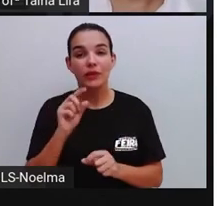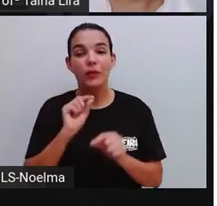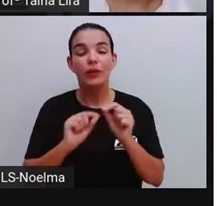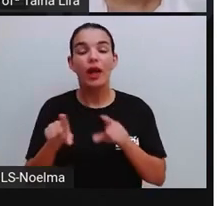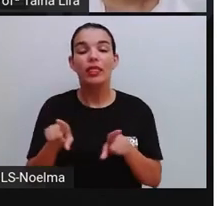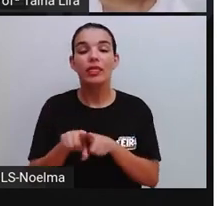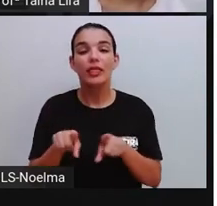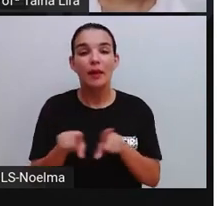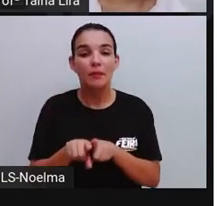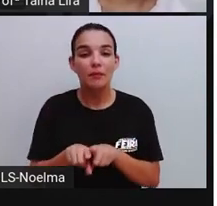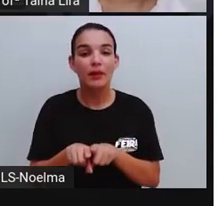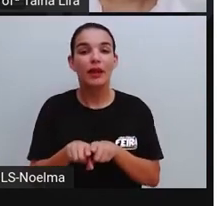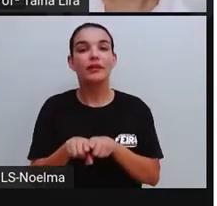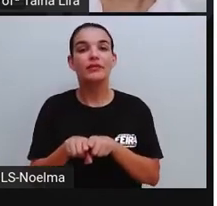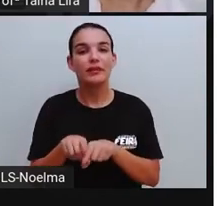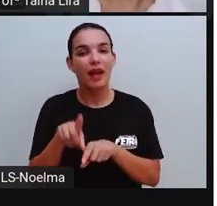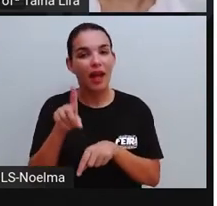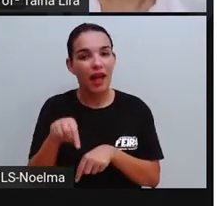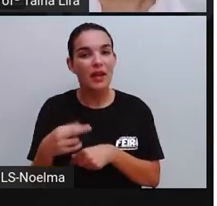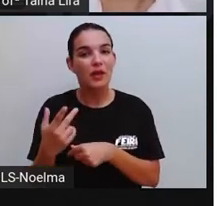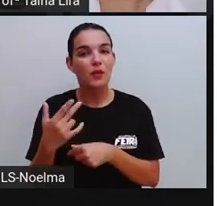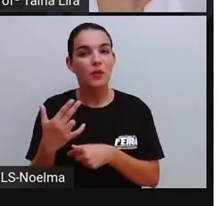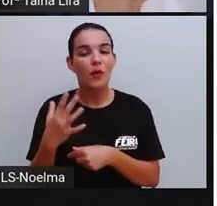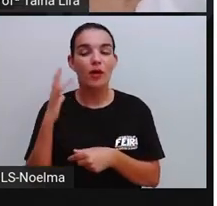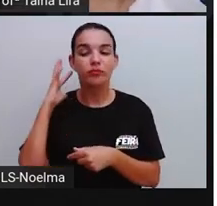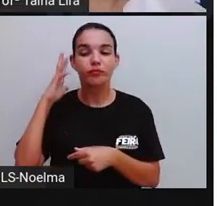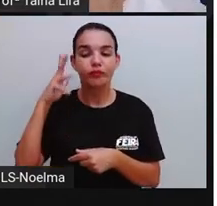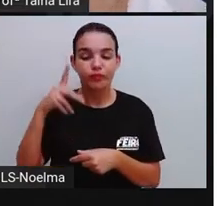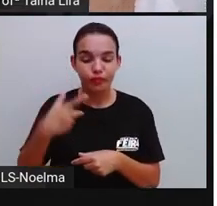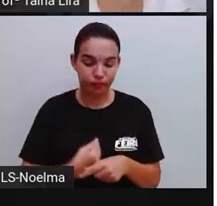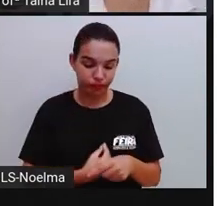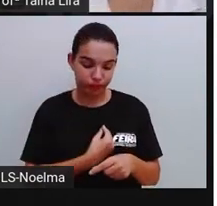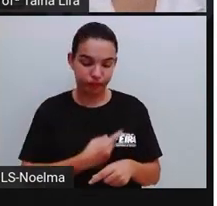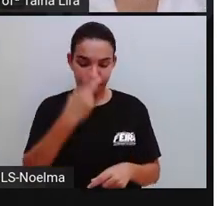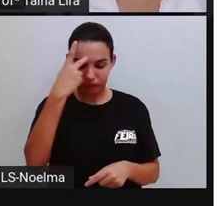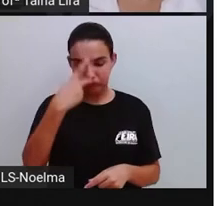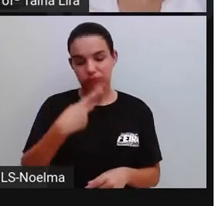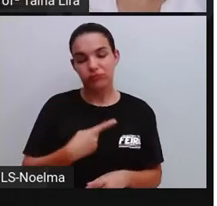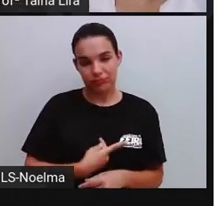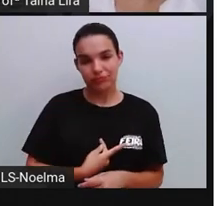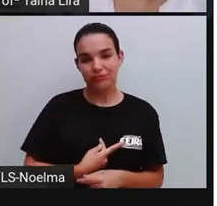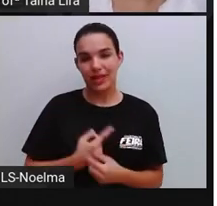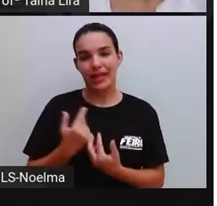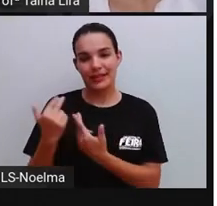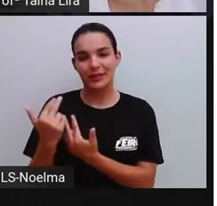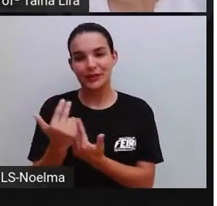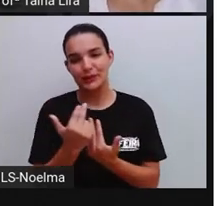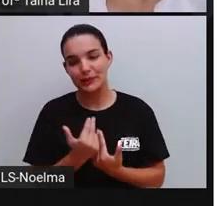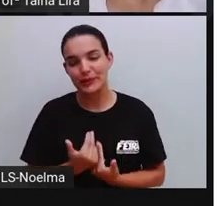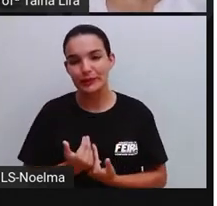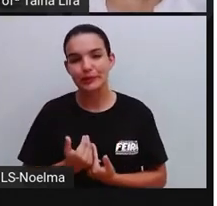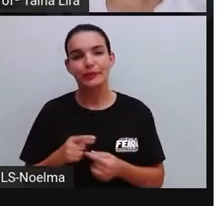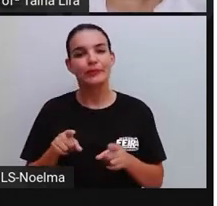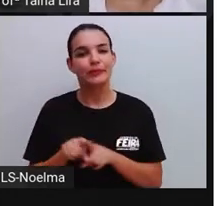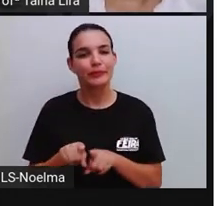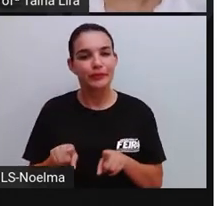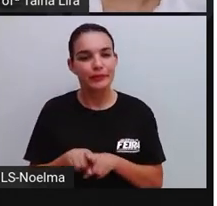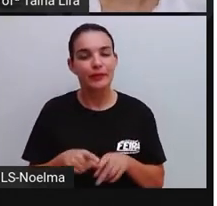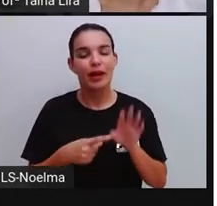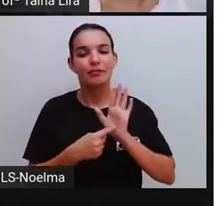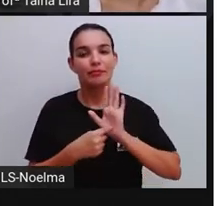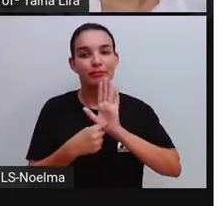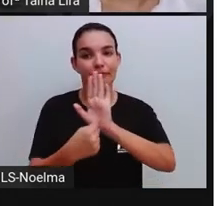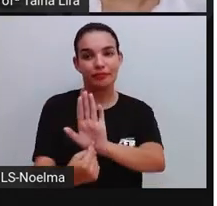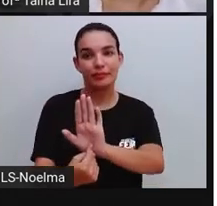Assim, né, é na biografia, na autobiografia. A autobiografia também representa a